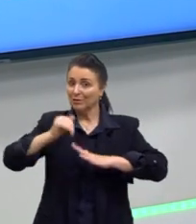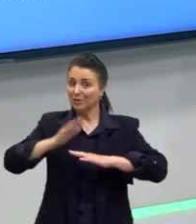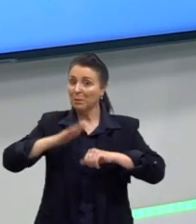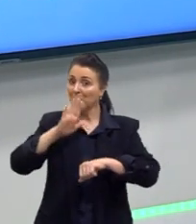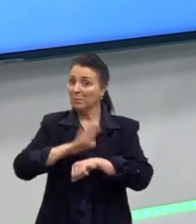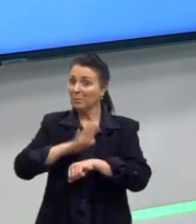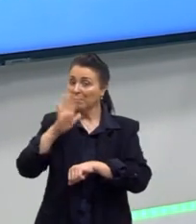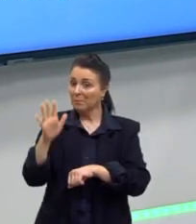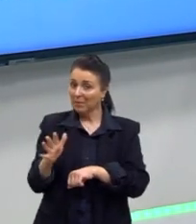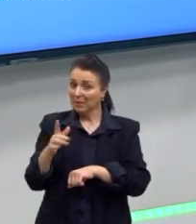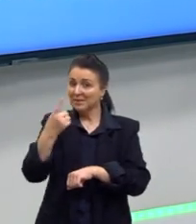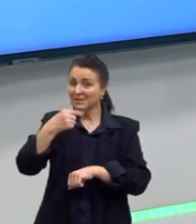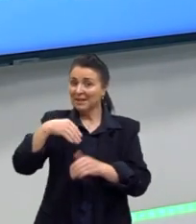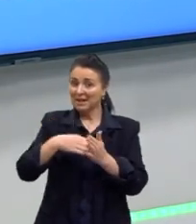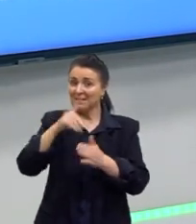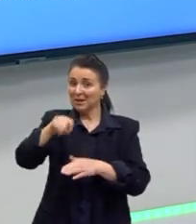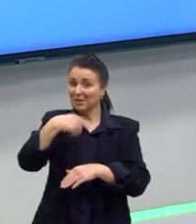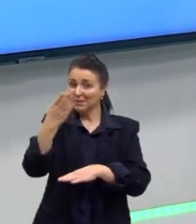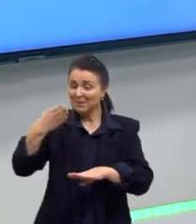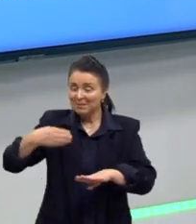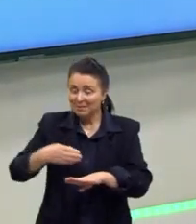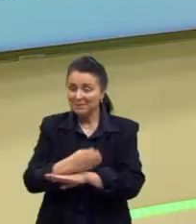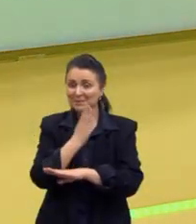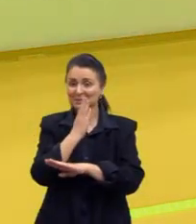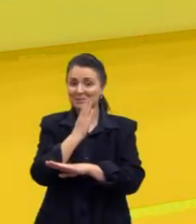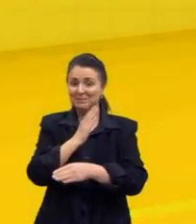mais. Então, até a próxima e partiu passar!